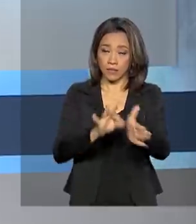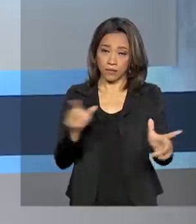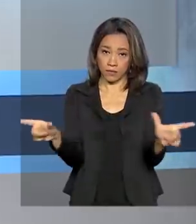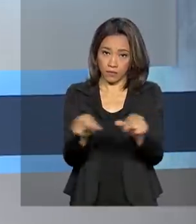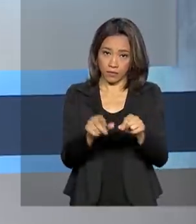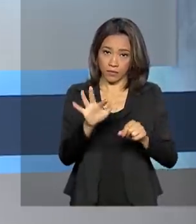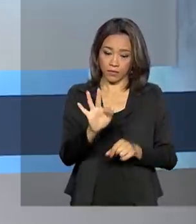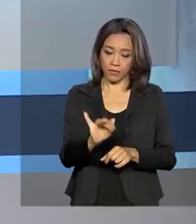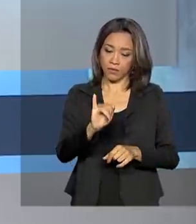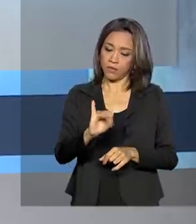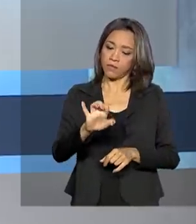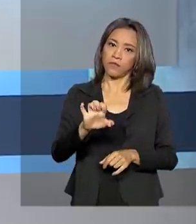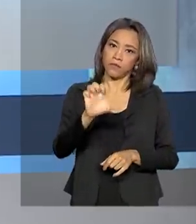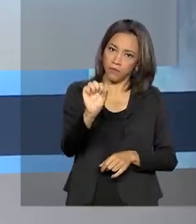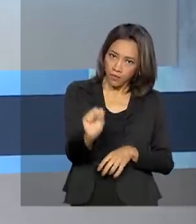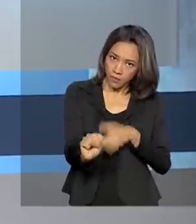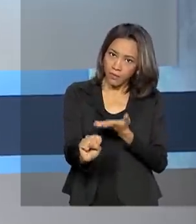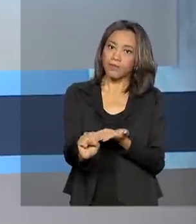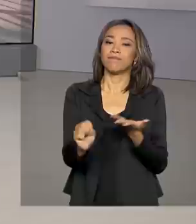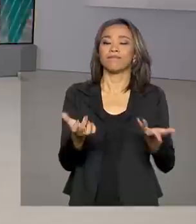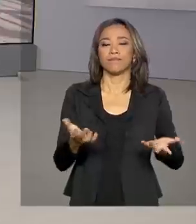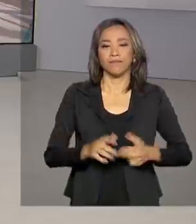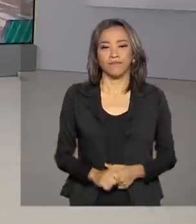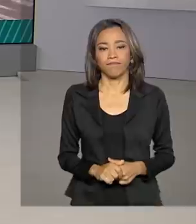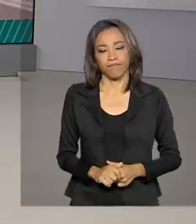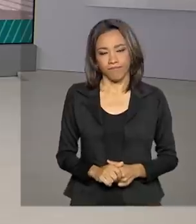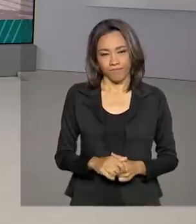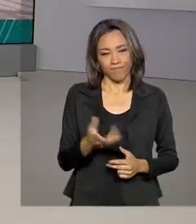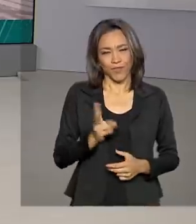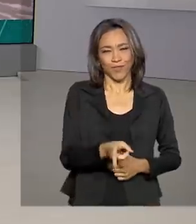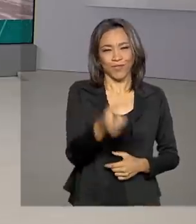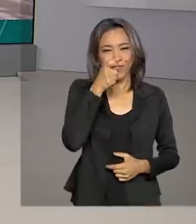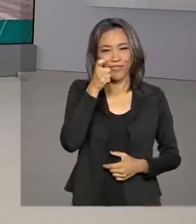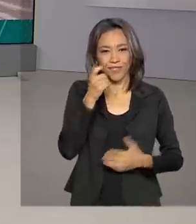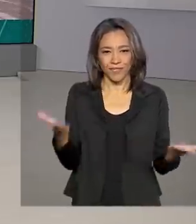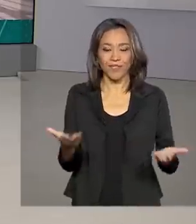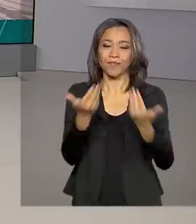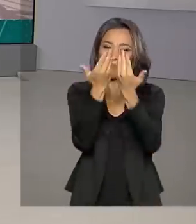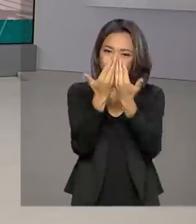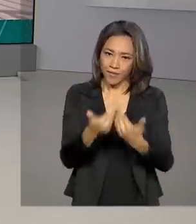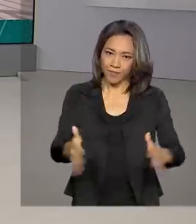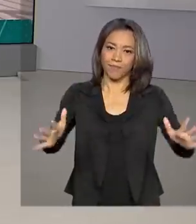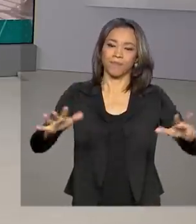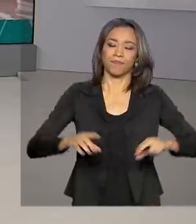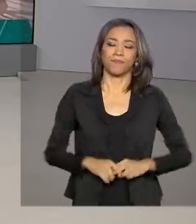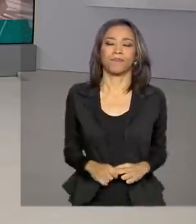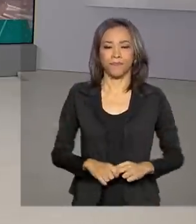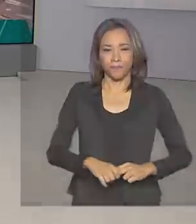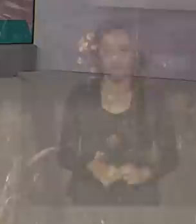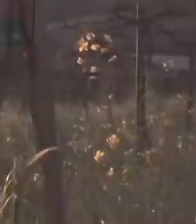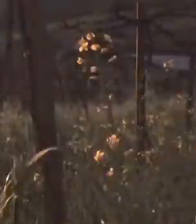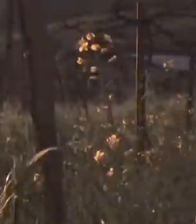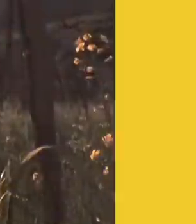FIES, o Fundo de Financiamento Estudantil. Fique com a gente, o Brasil em dia já está no ar.